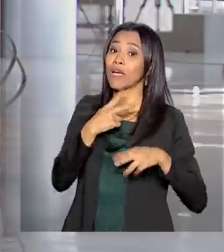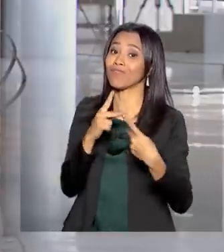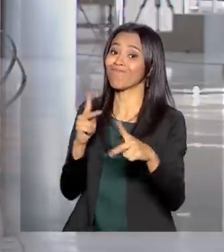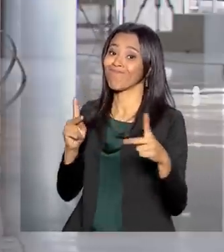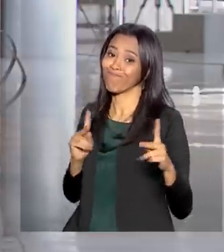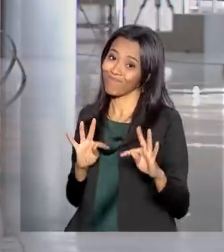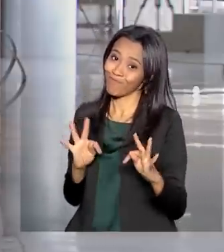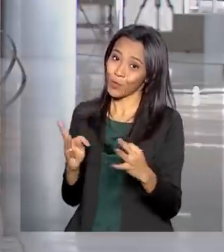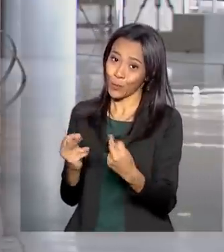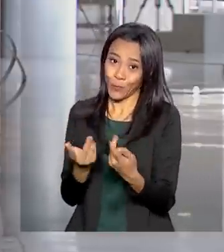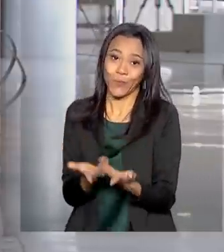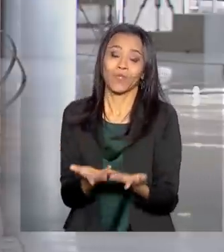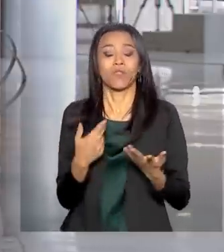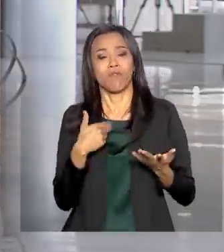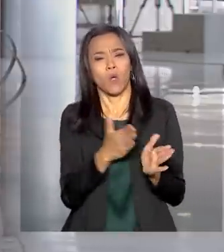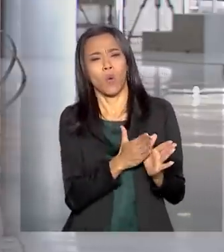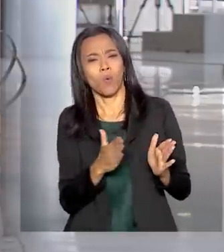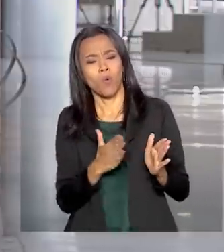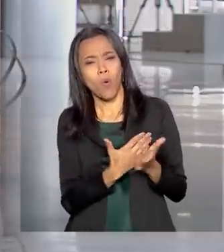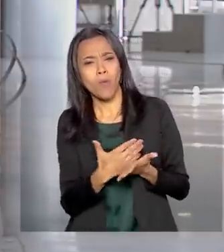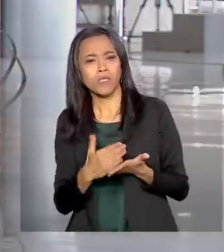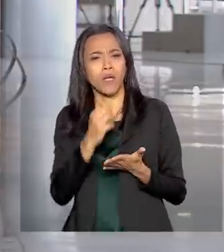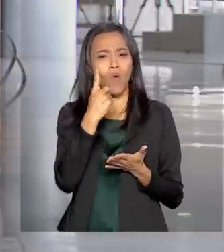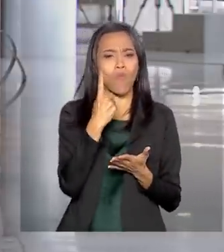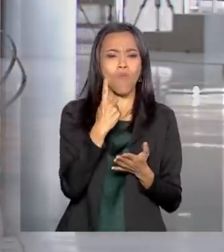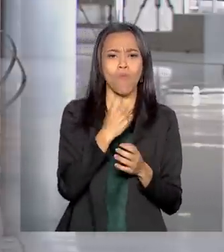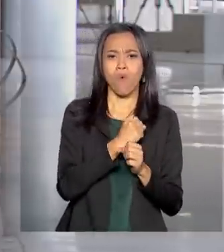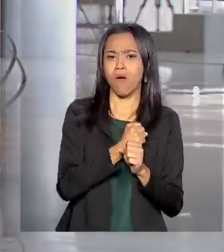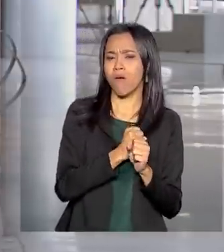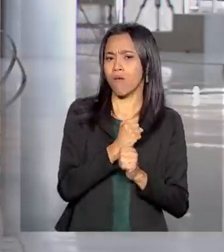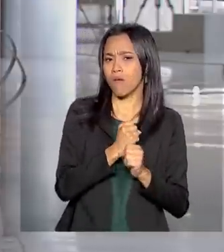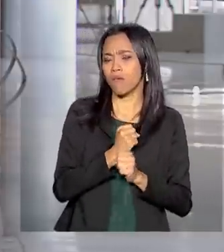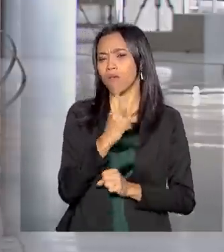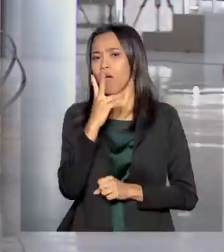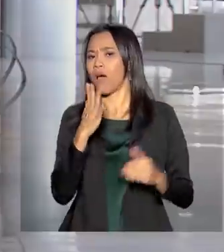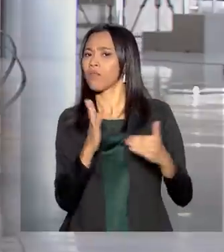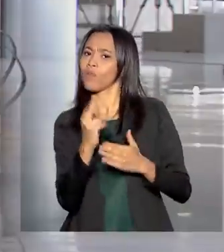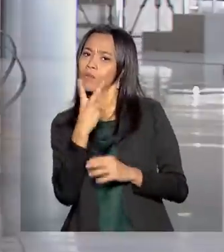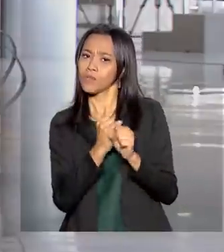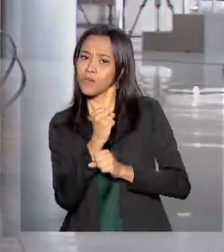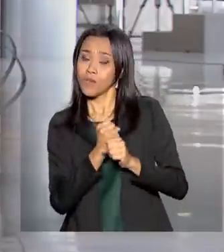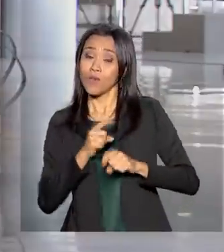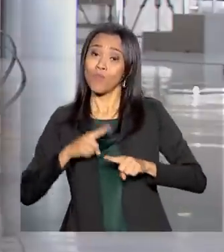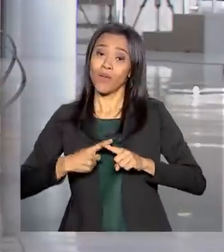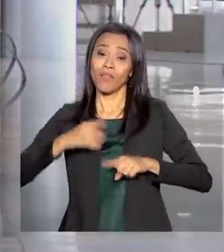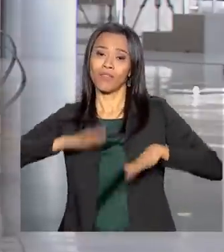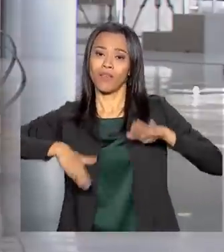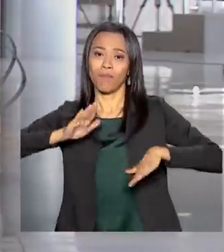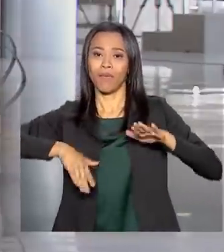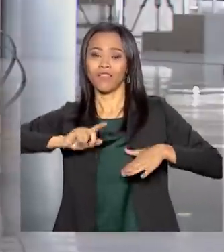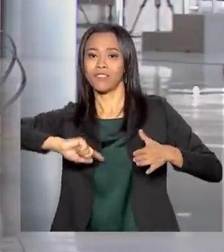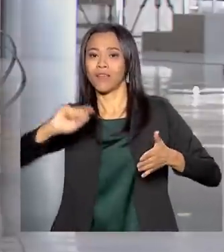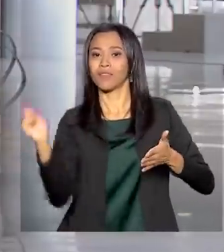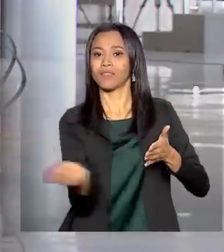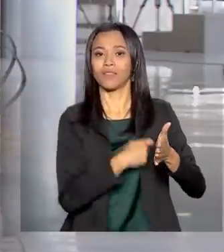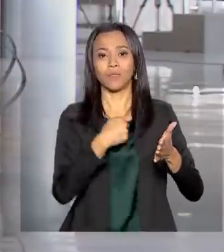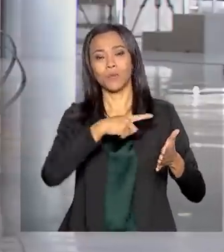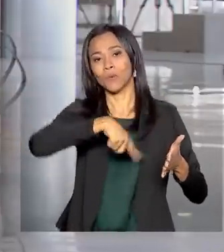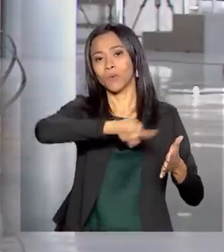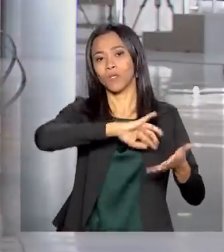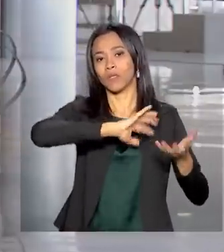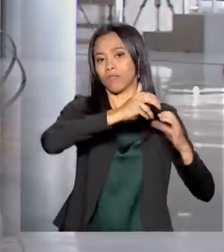deve entrar em vigor entre um ano e meio e dois anos. Isso porque ele depende da aprovação dos parlamentos de todos os países